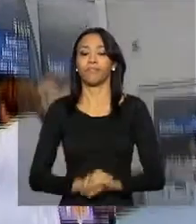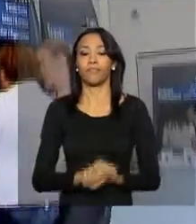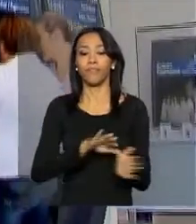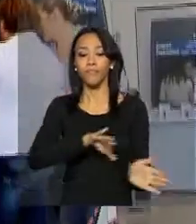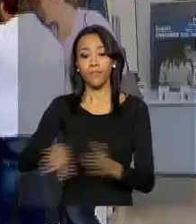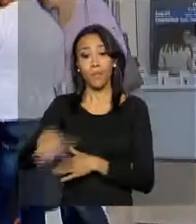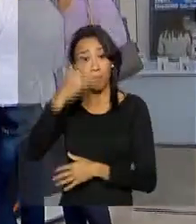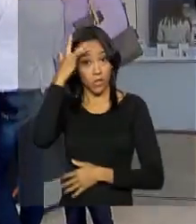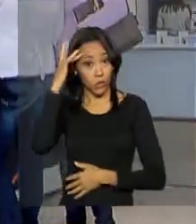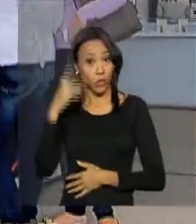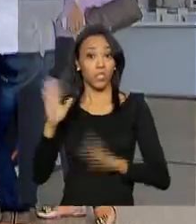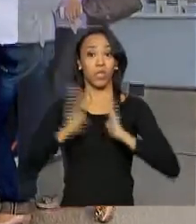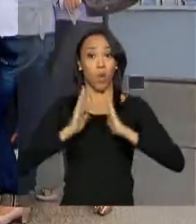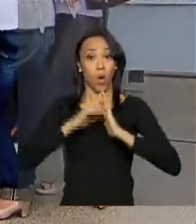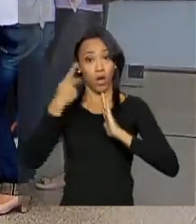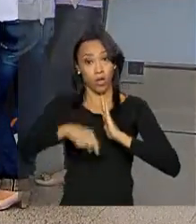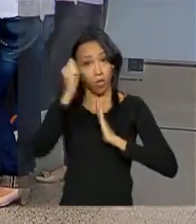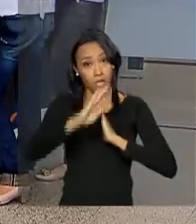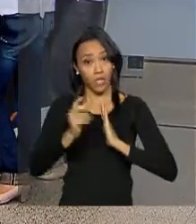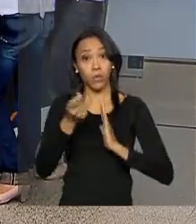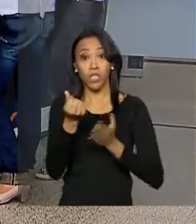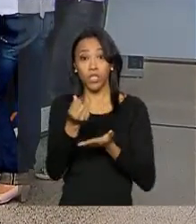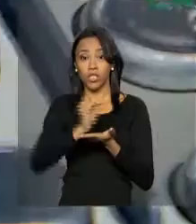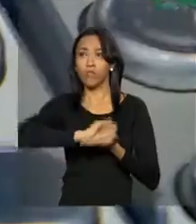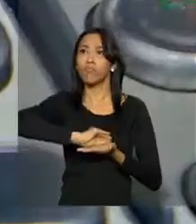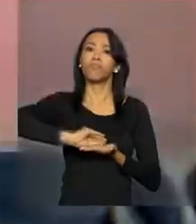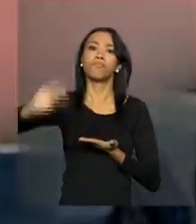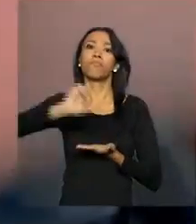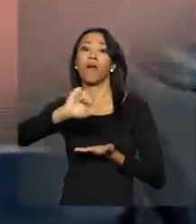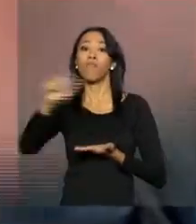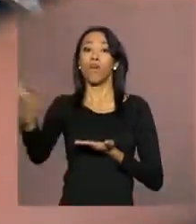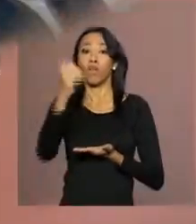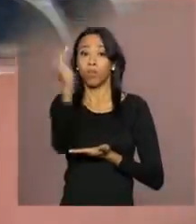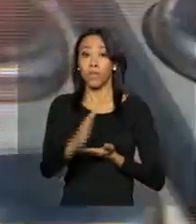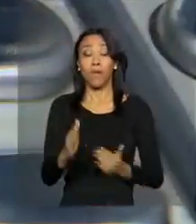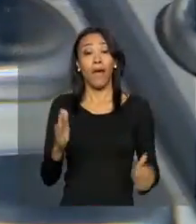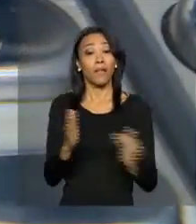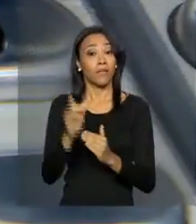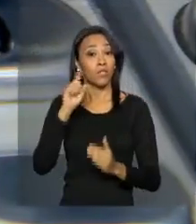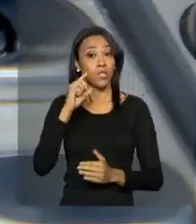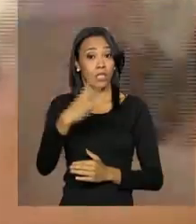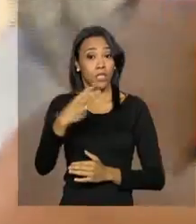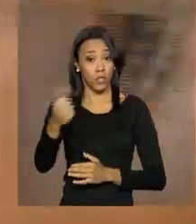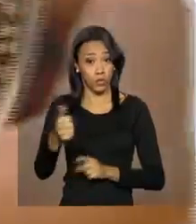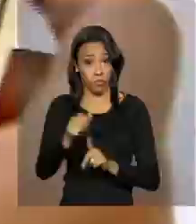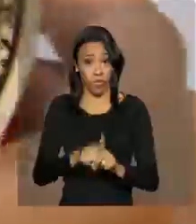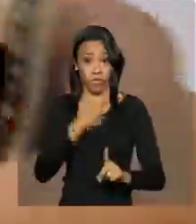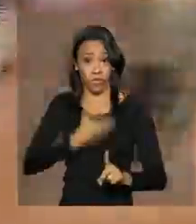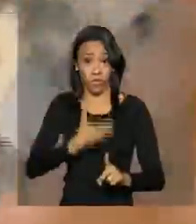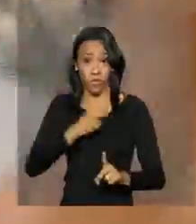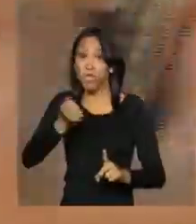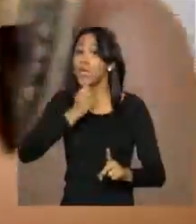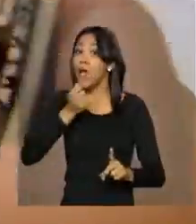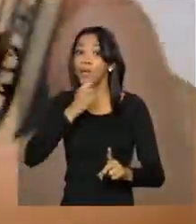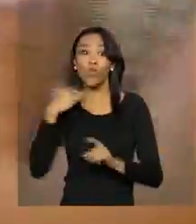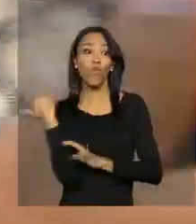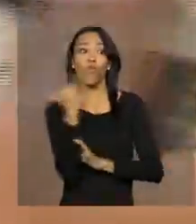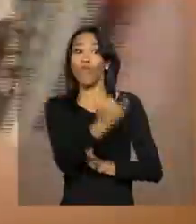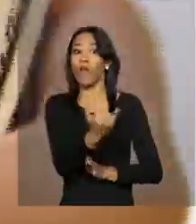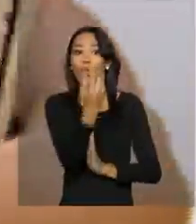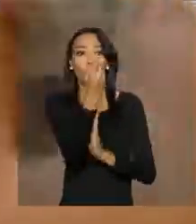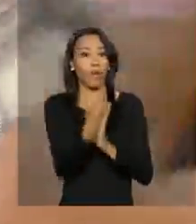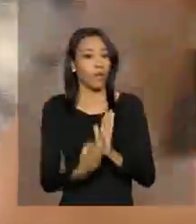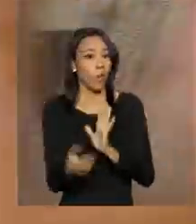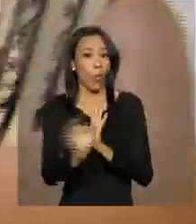Brasileiros que enviaram recursos legais ao exterior até o dia 31 de dezembro de 2014 e que não declararam a Receita Federal,